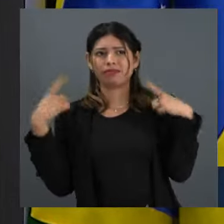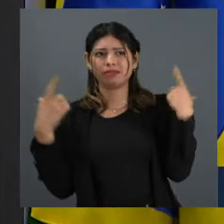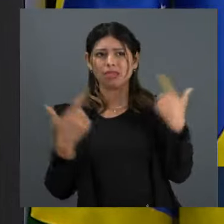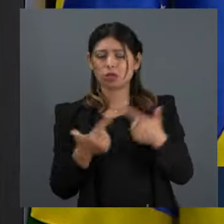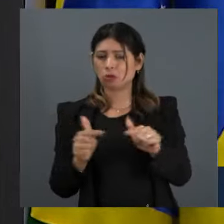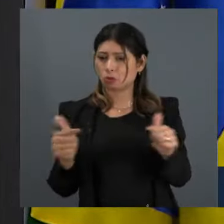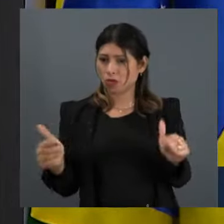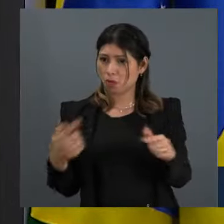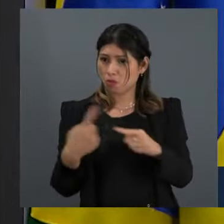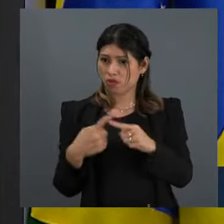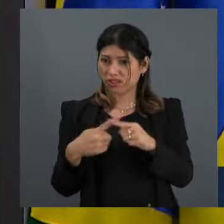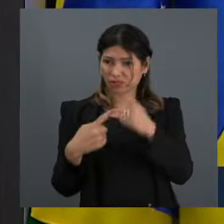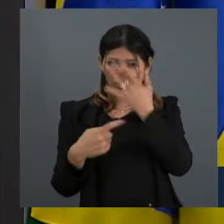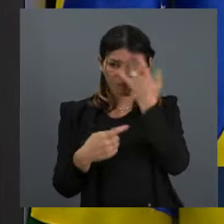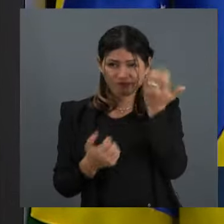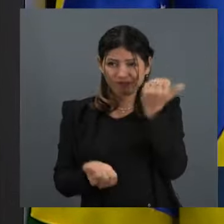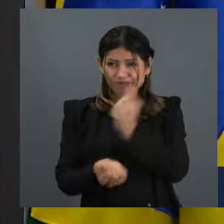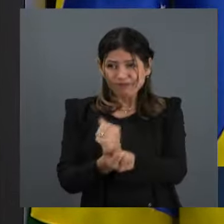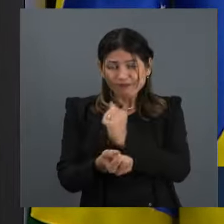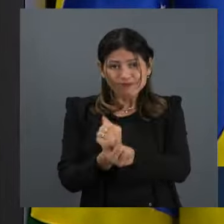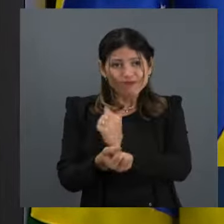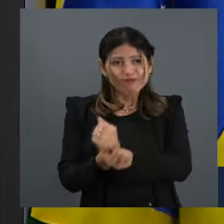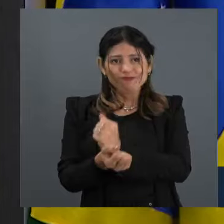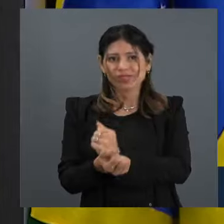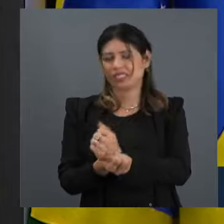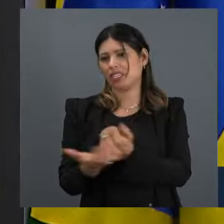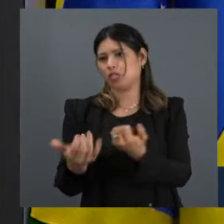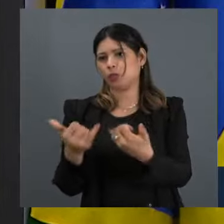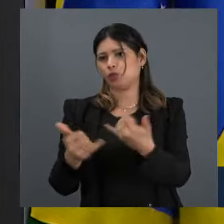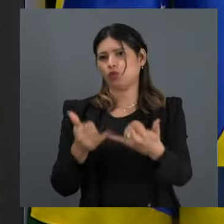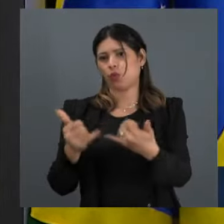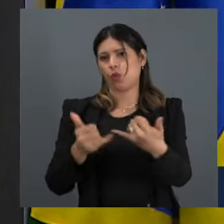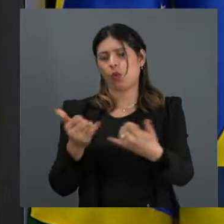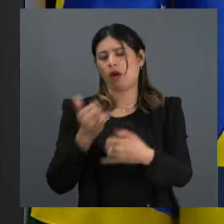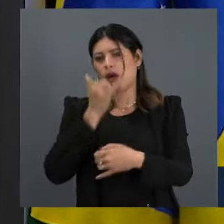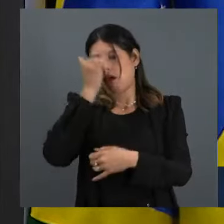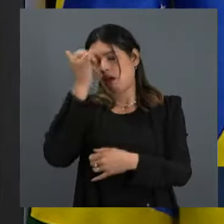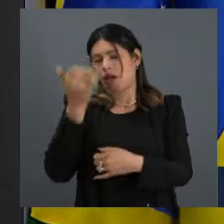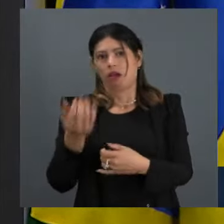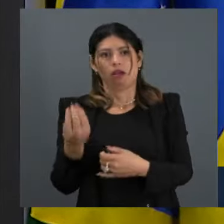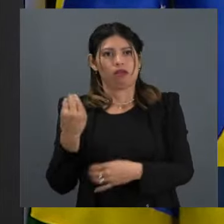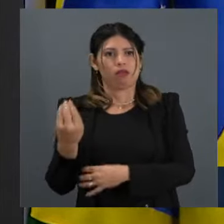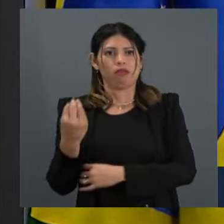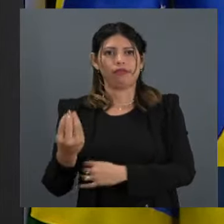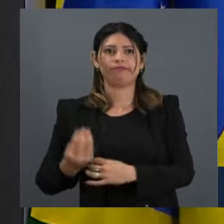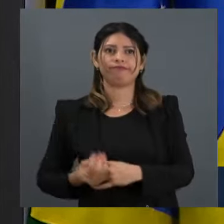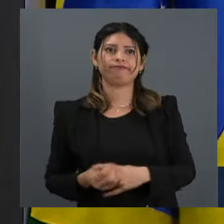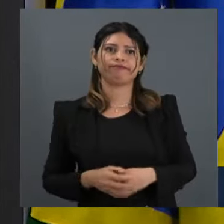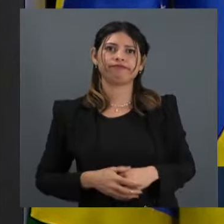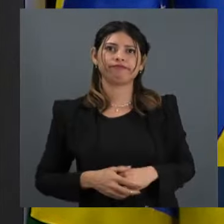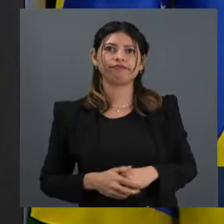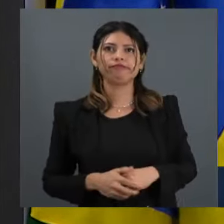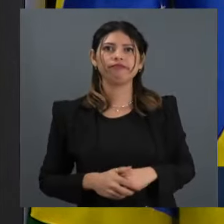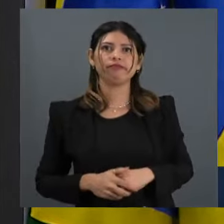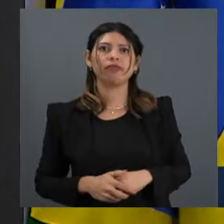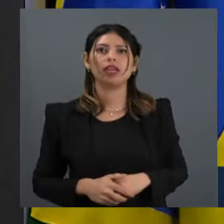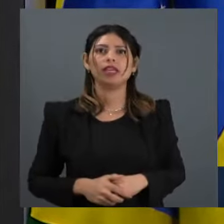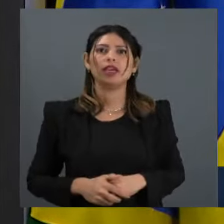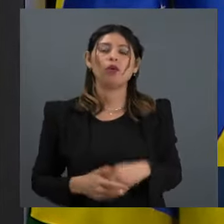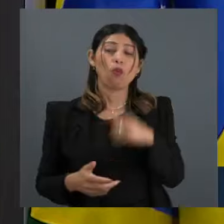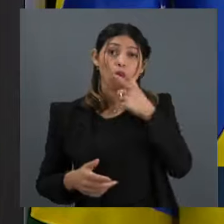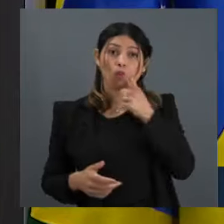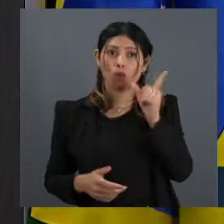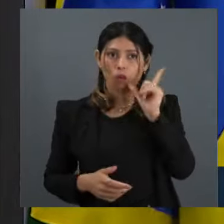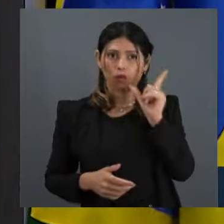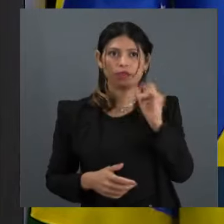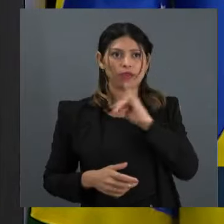viciar. Então, eu queria fazer esse alerta. Ontem já fiz um pronunciamento trazendo dados de todas